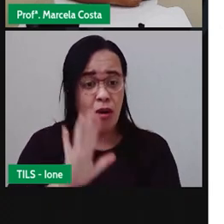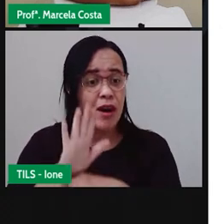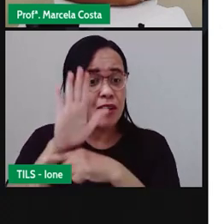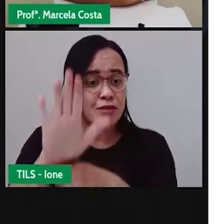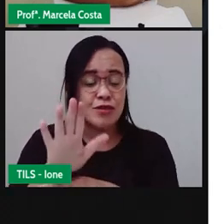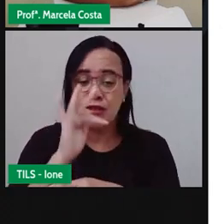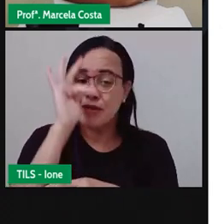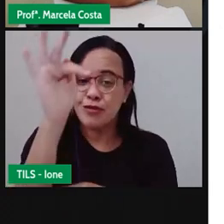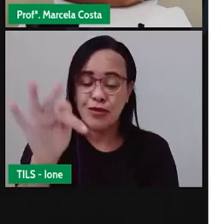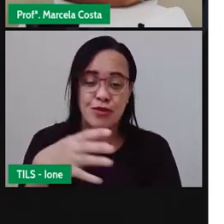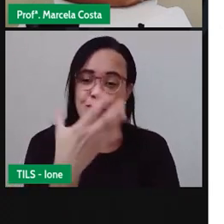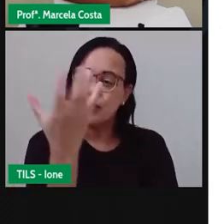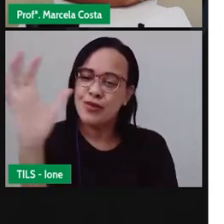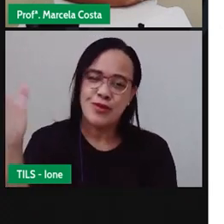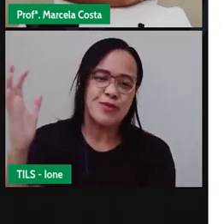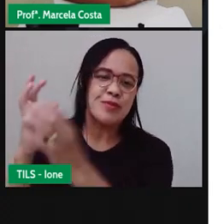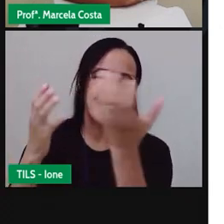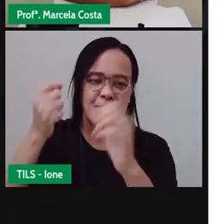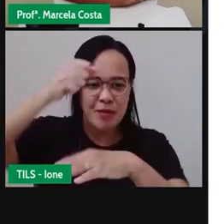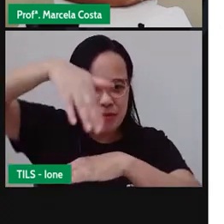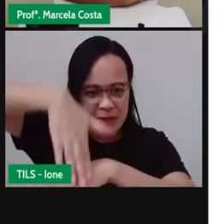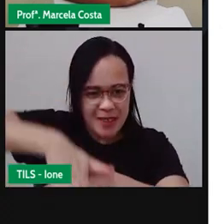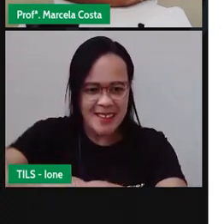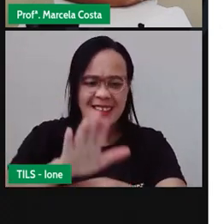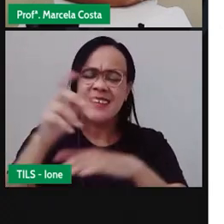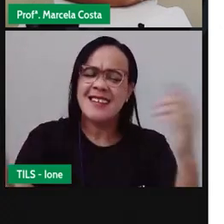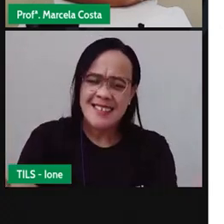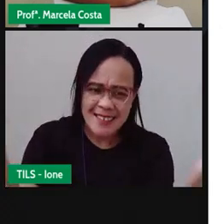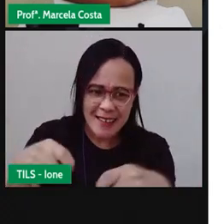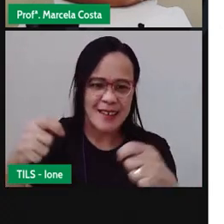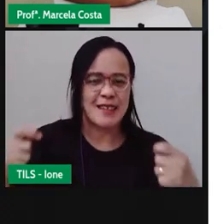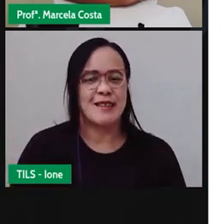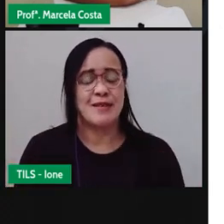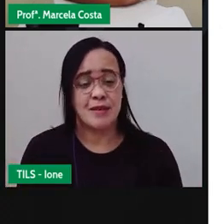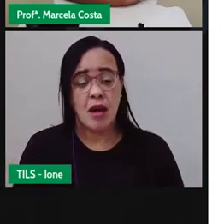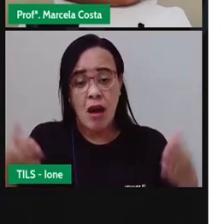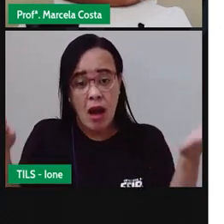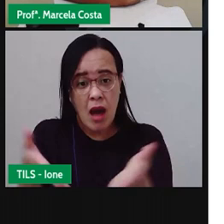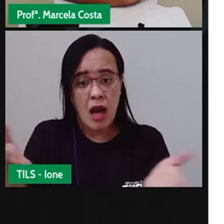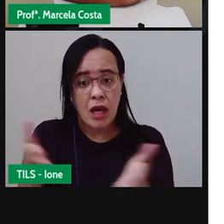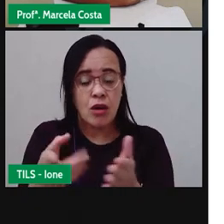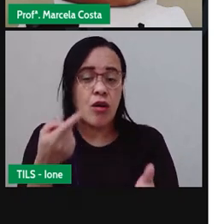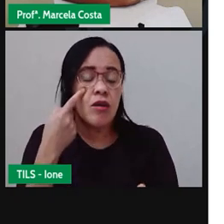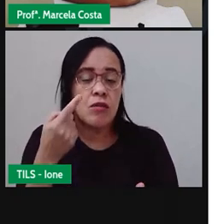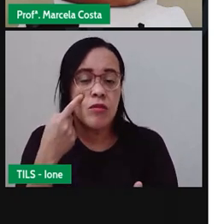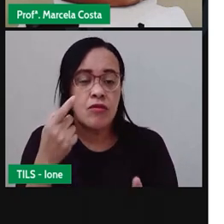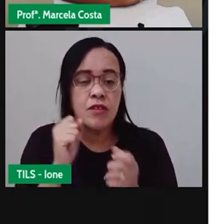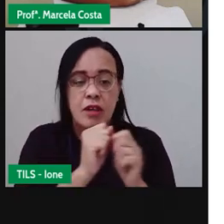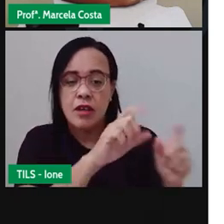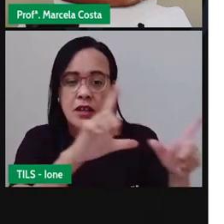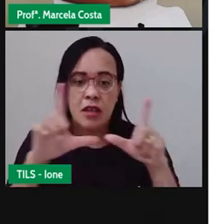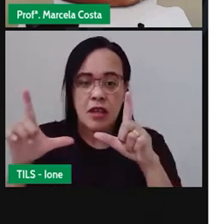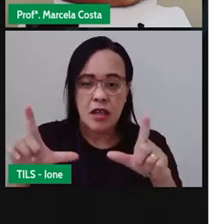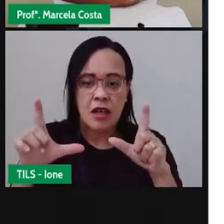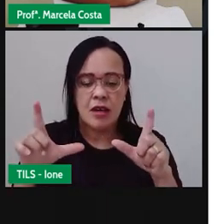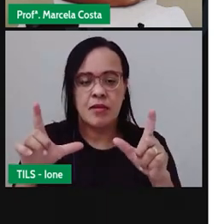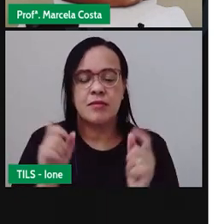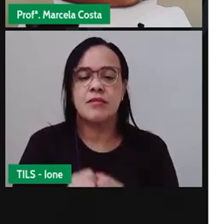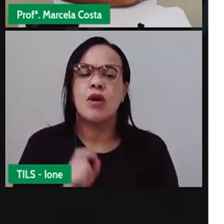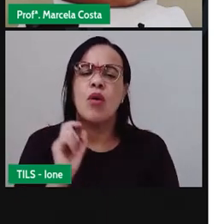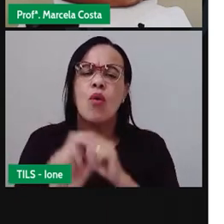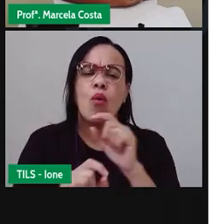Vamos ver agora a reportagem O que é a compostagem? A sua importância para o meio ambiente. Ela tá